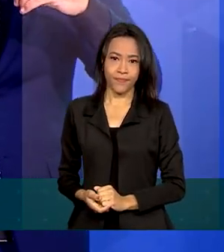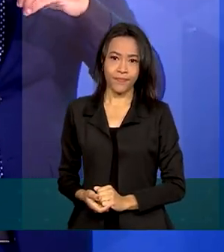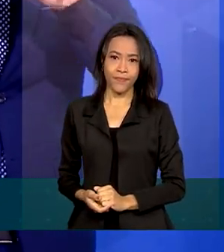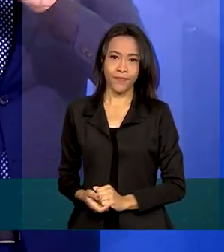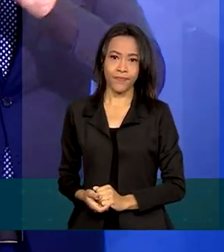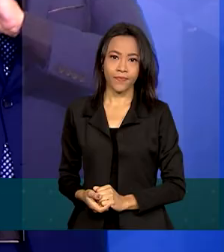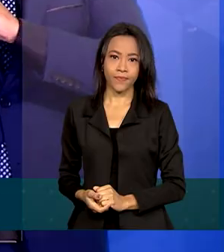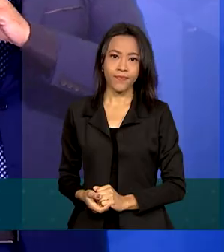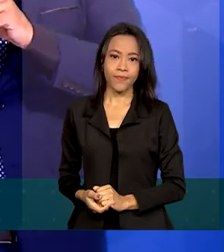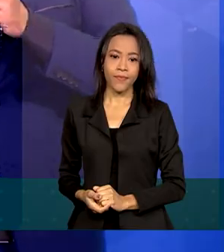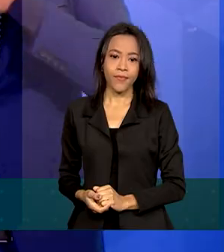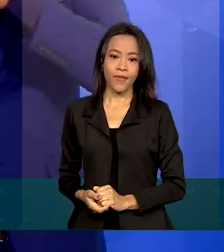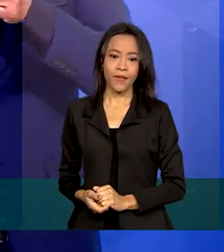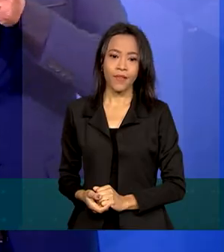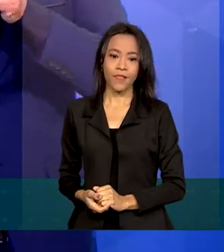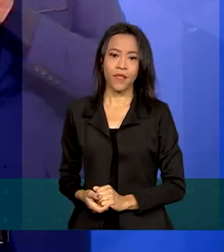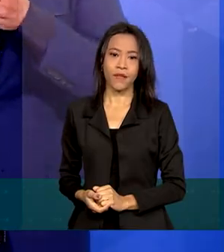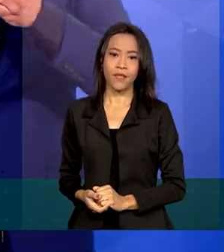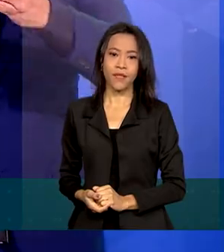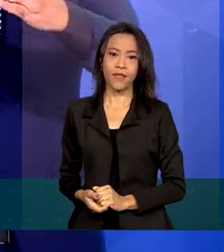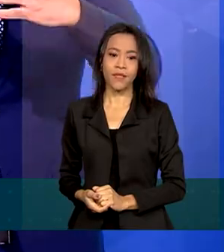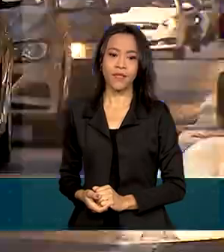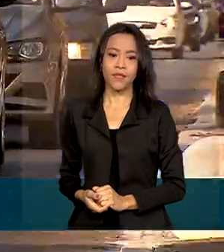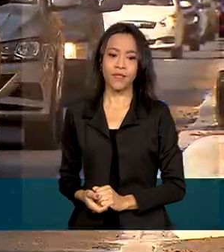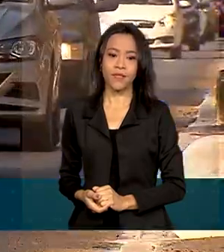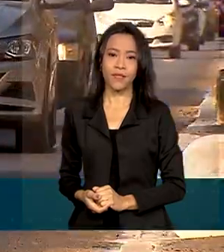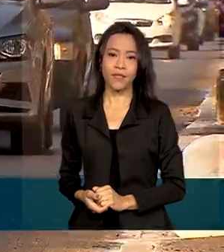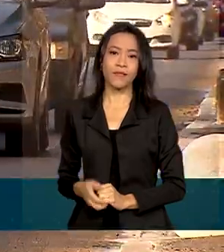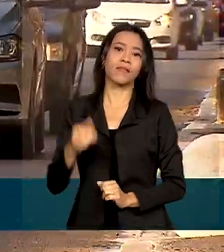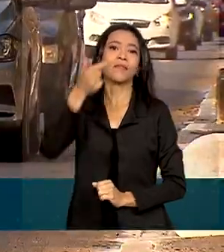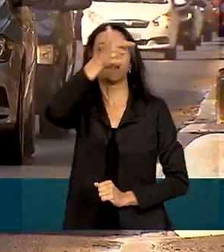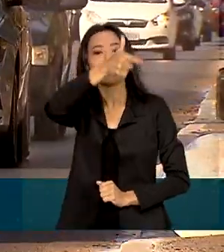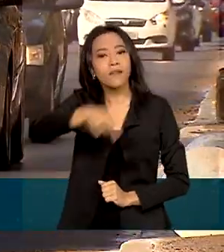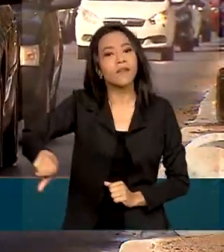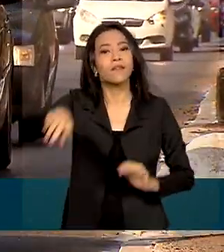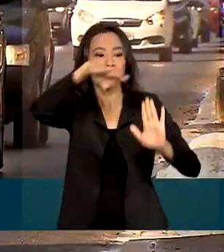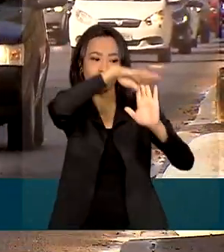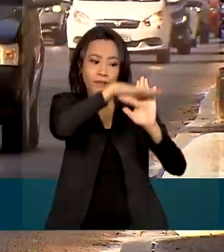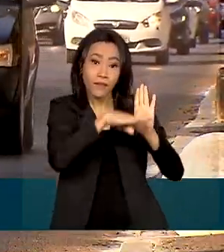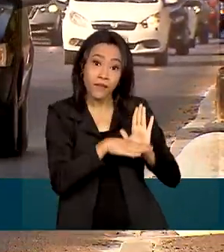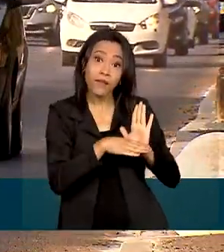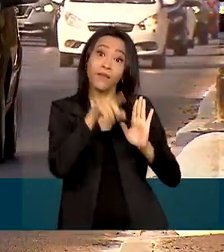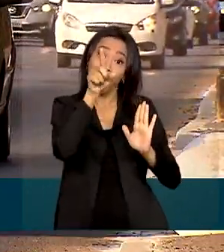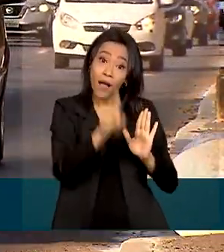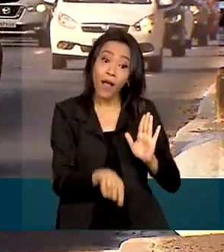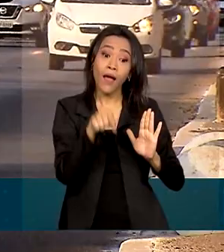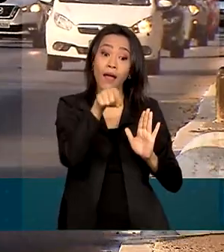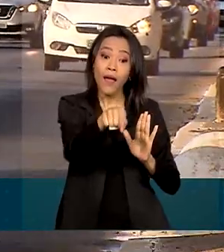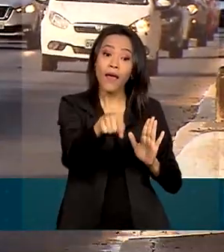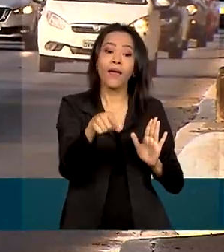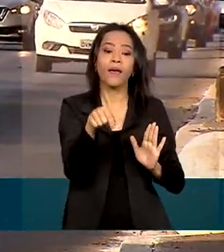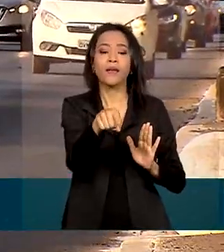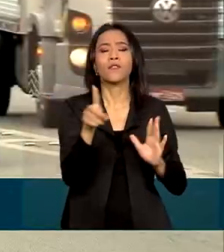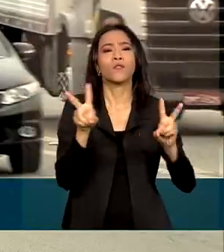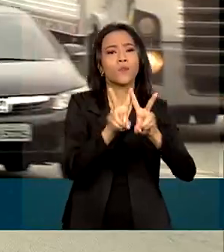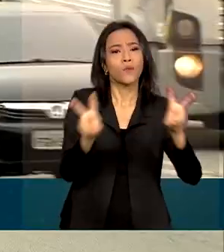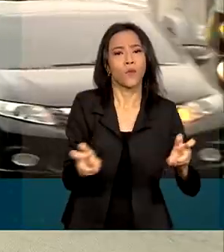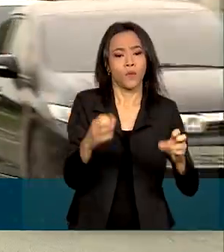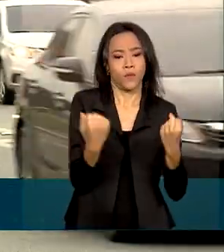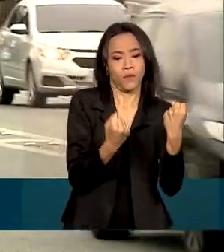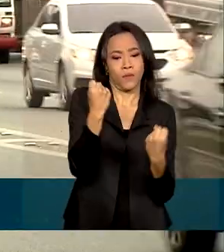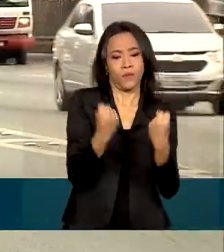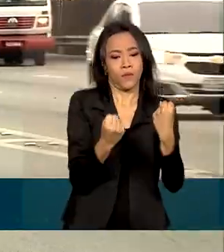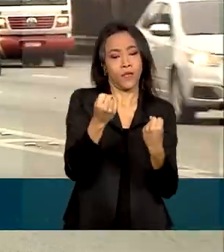nascentes, rios, cidades e mares. Outro programa lançado foi o Renovar Frota Mais Verde, que